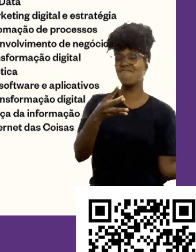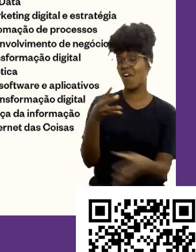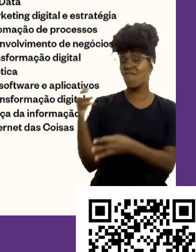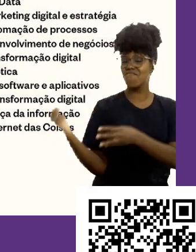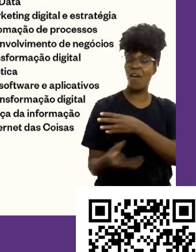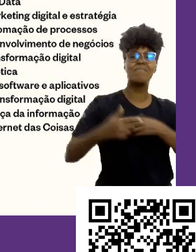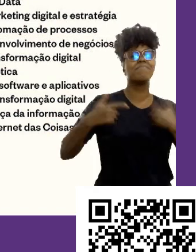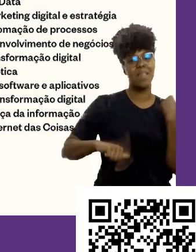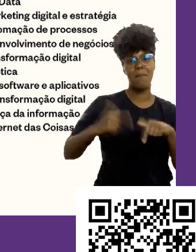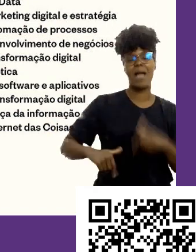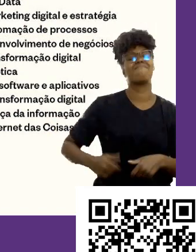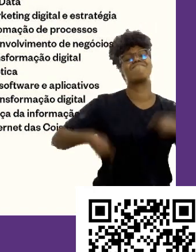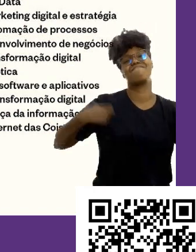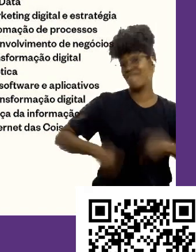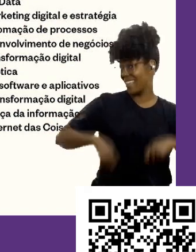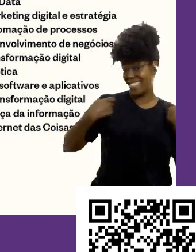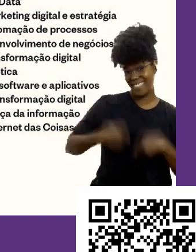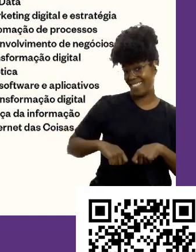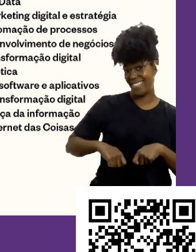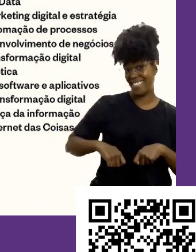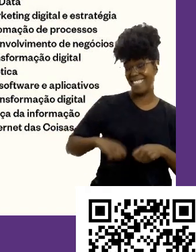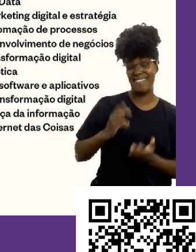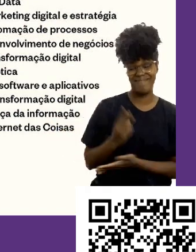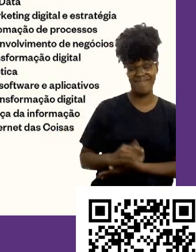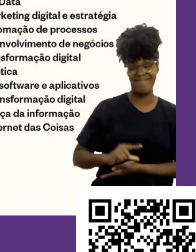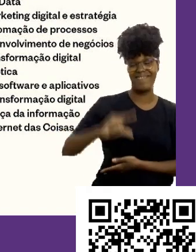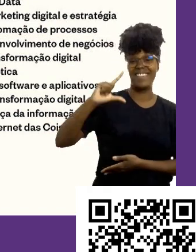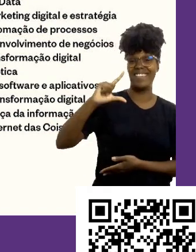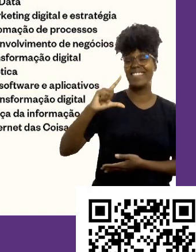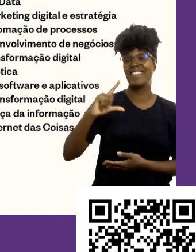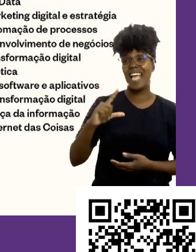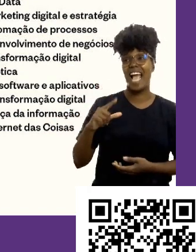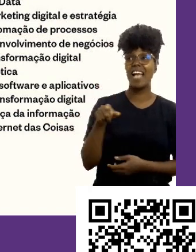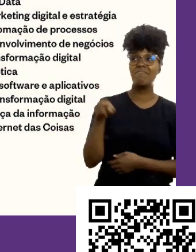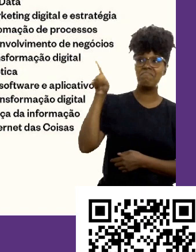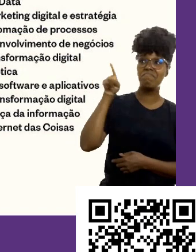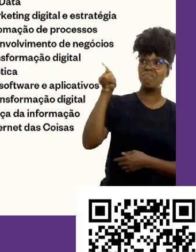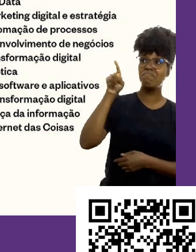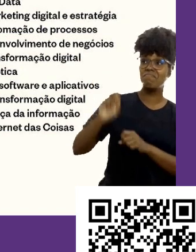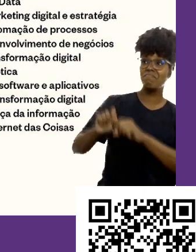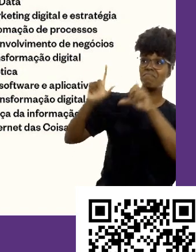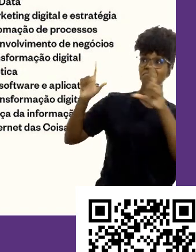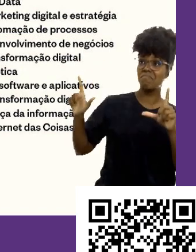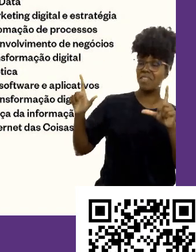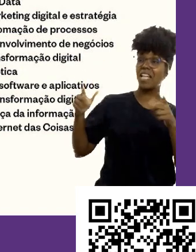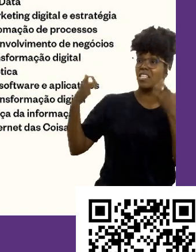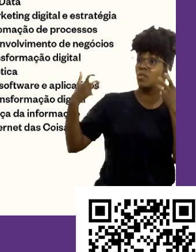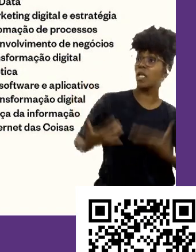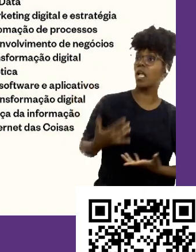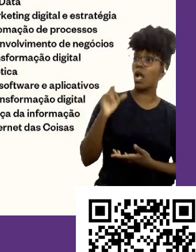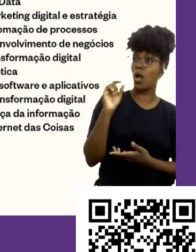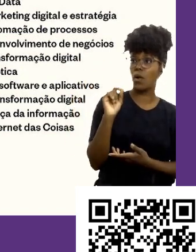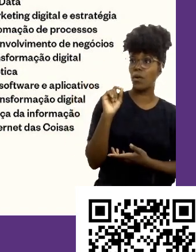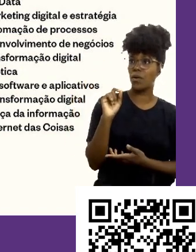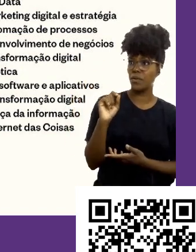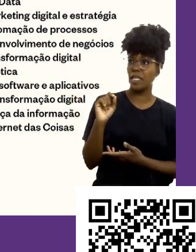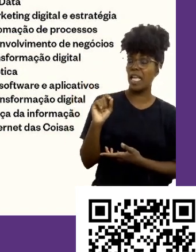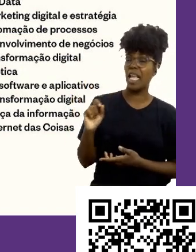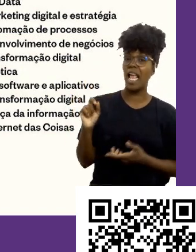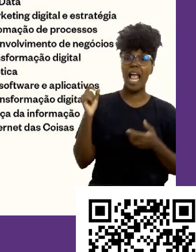crescente. O que essa tela aqui, gente, diz para a gente? Ela quebra alguns tabus.